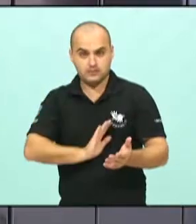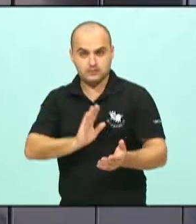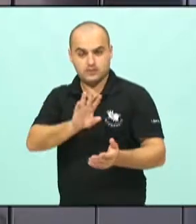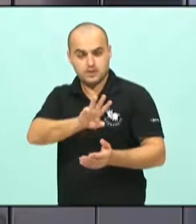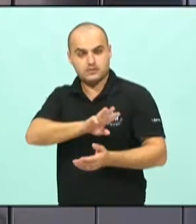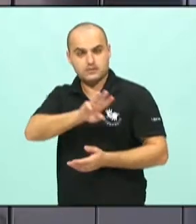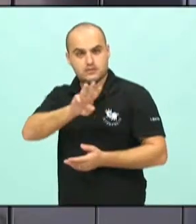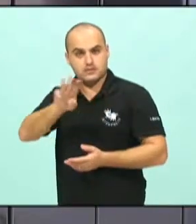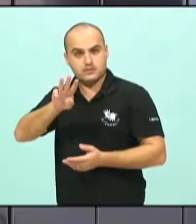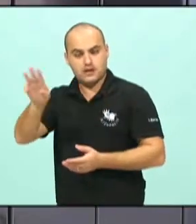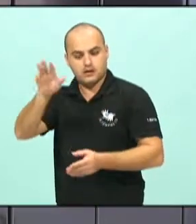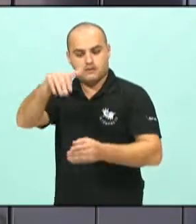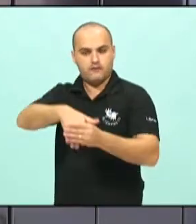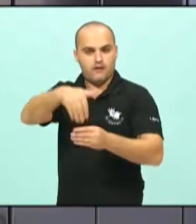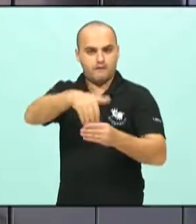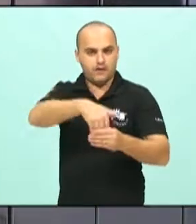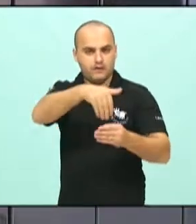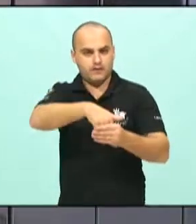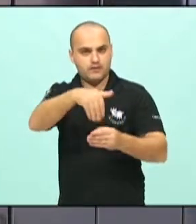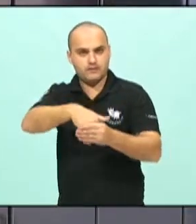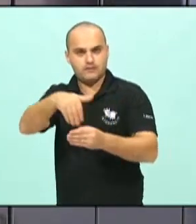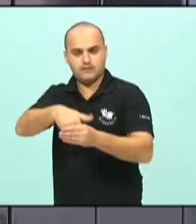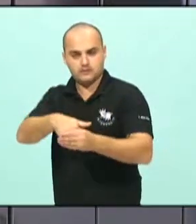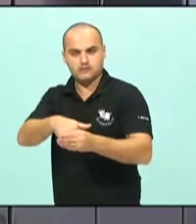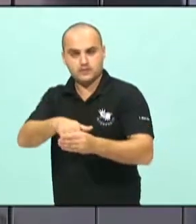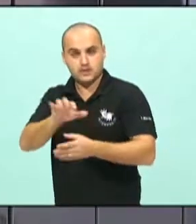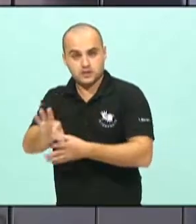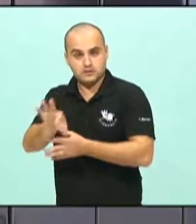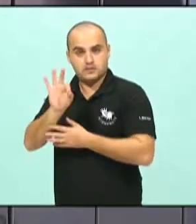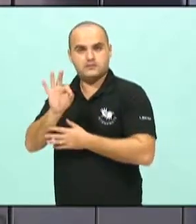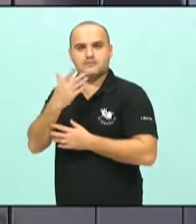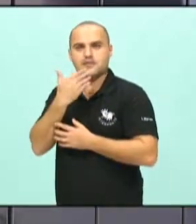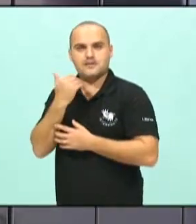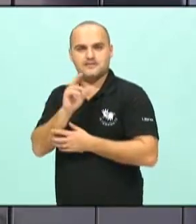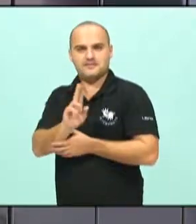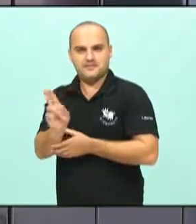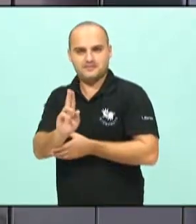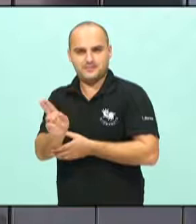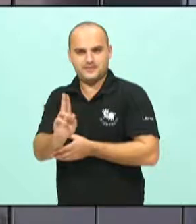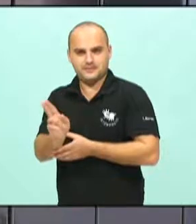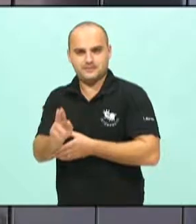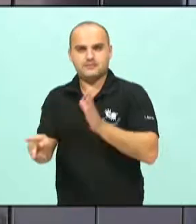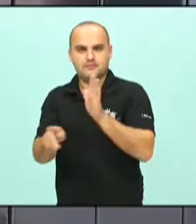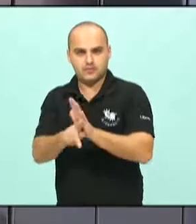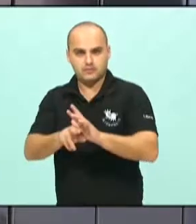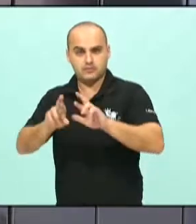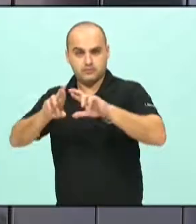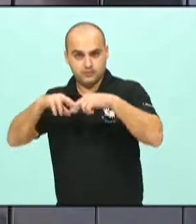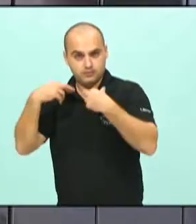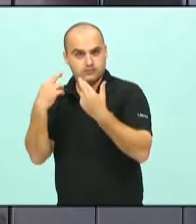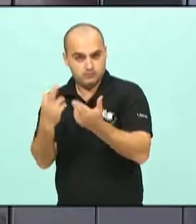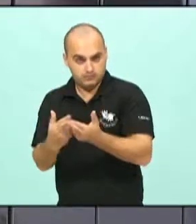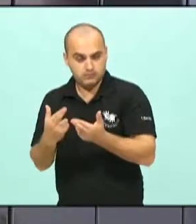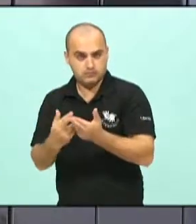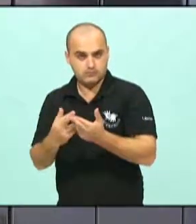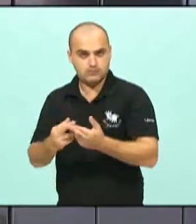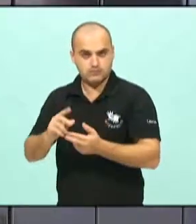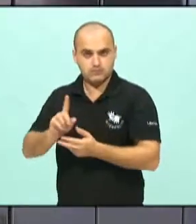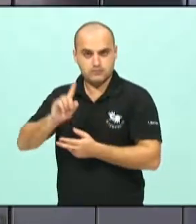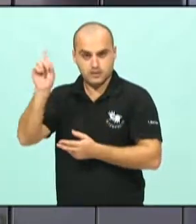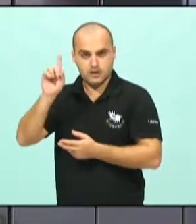do partido e definiu-se que o melhor nome, que foi num congresso extraordinário realizado